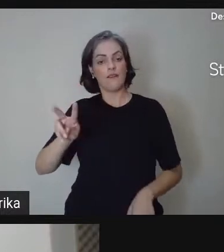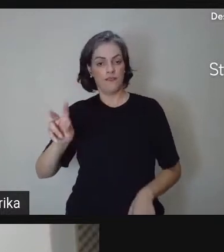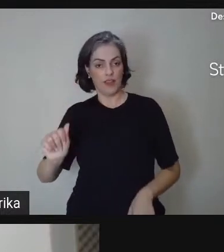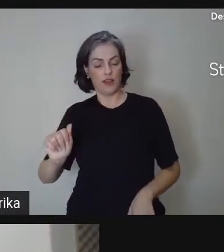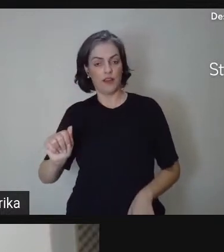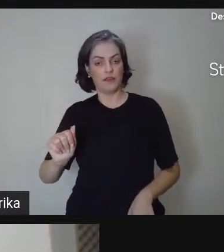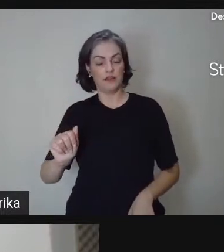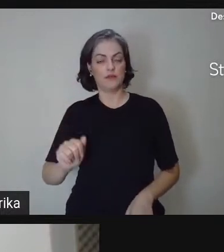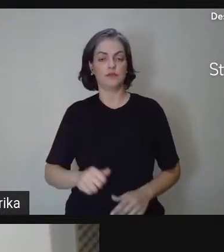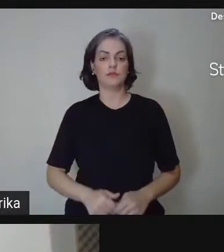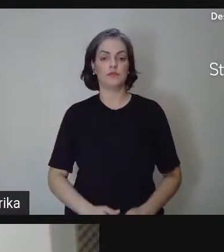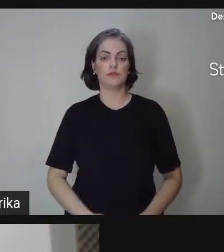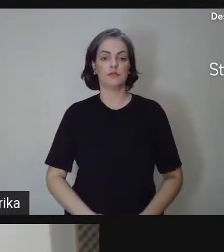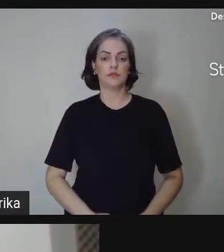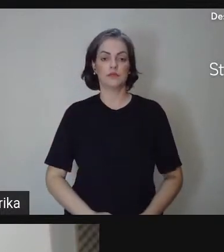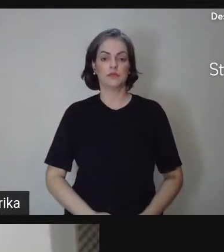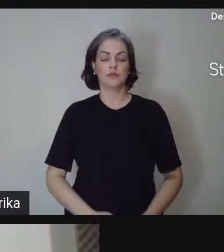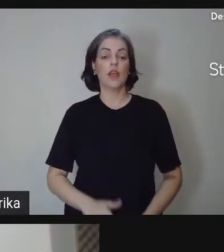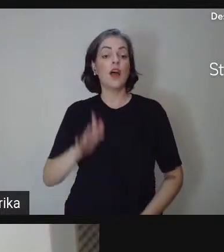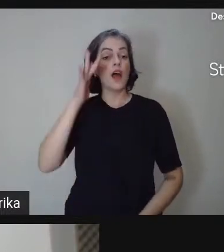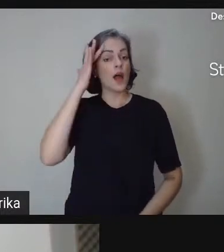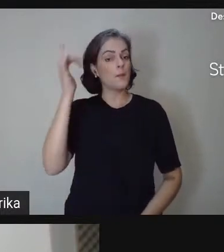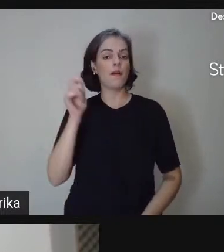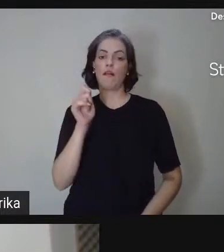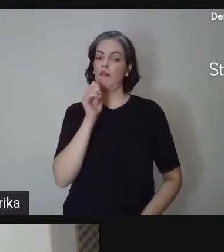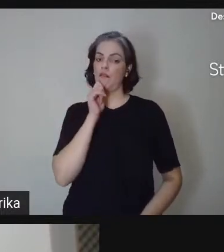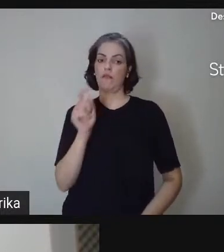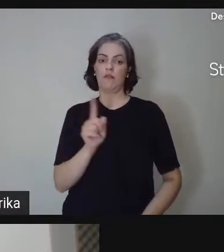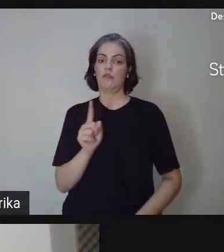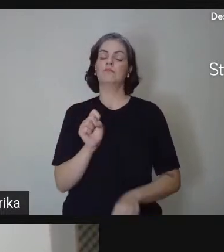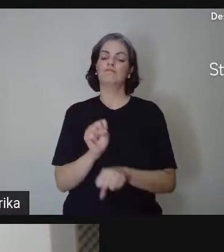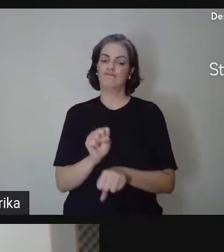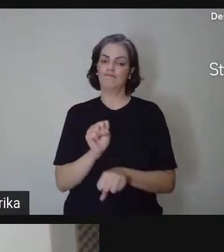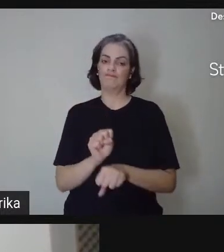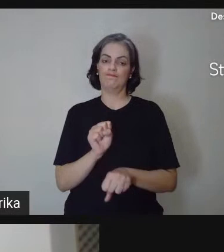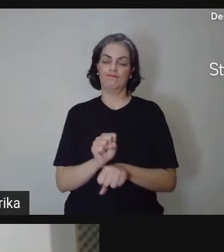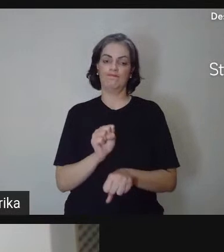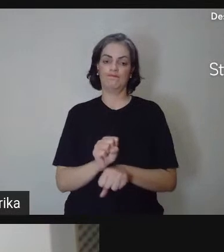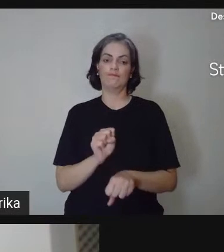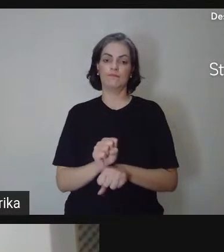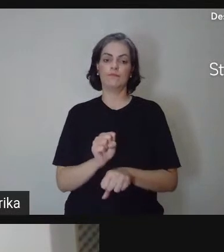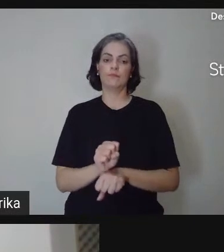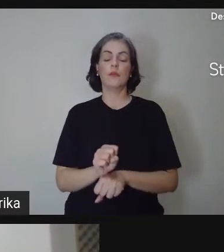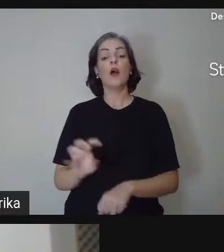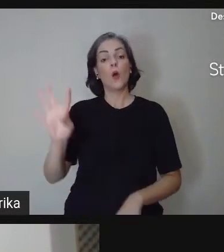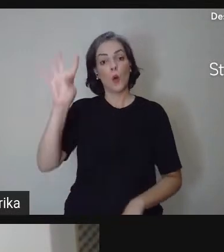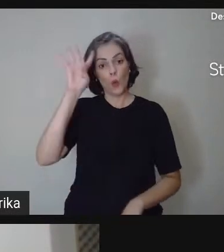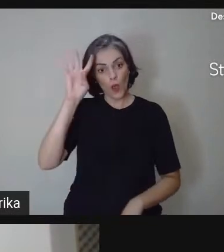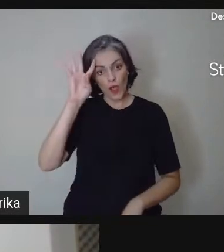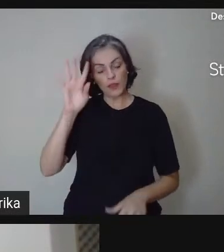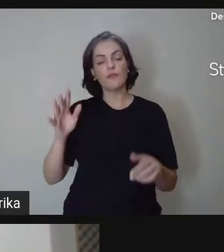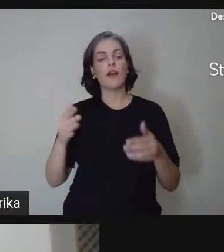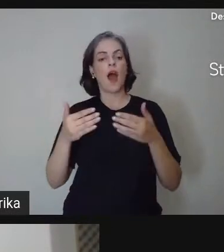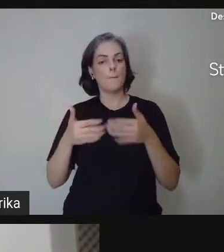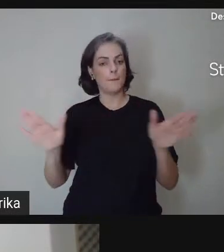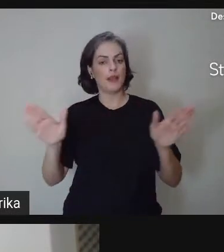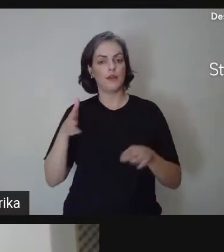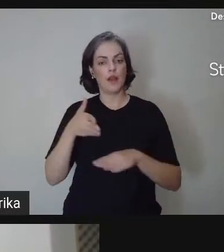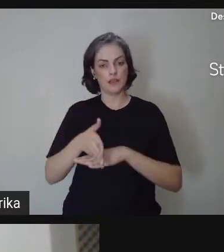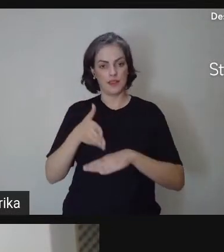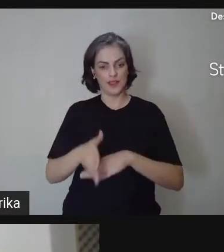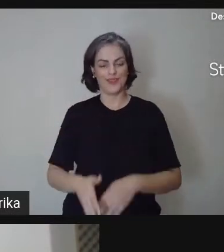amanhã, vocês ainda vão aguardar, e na quarta-feira, então, vocês vão ter esse acesso com todas as informações.